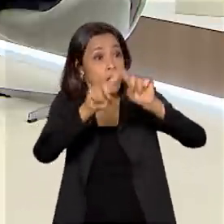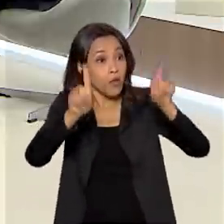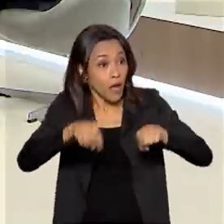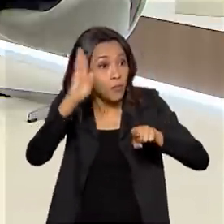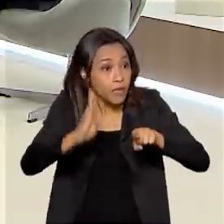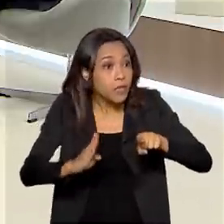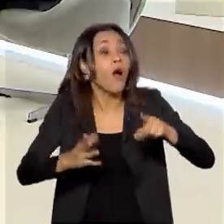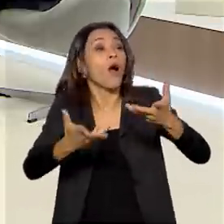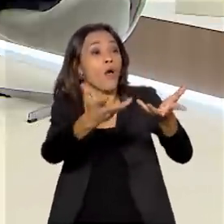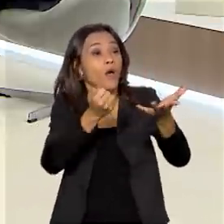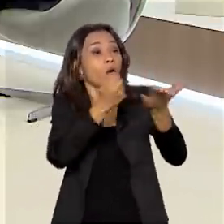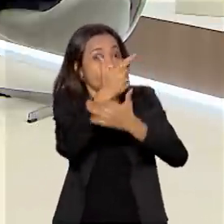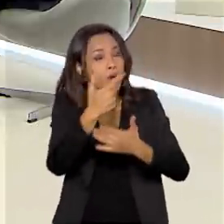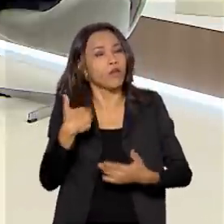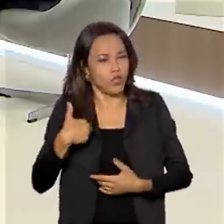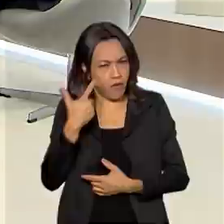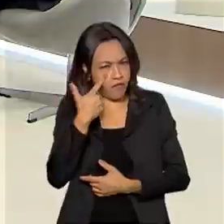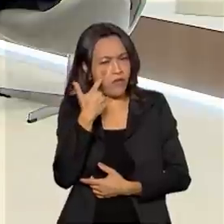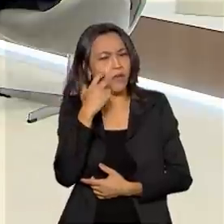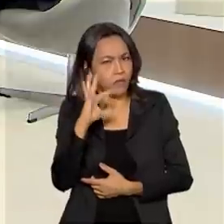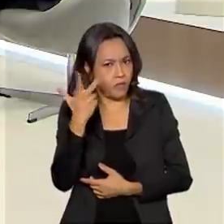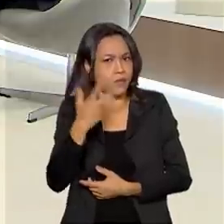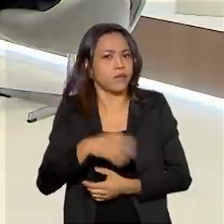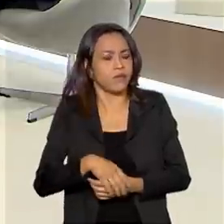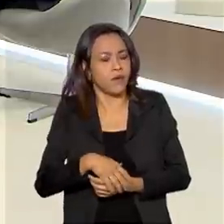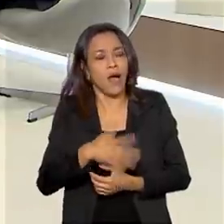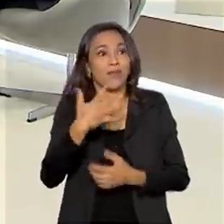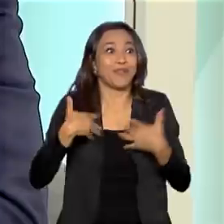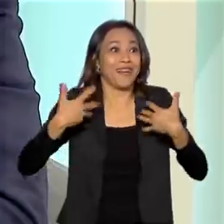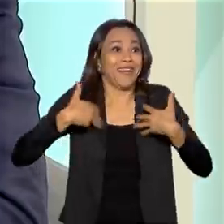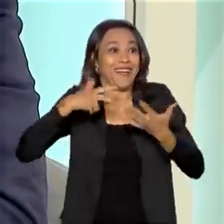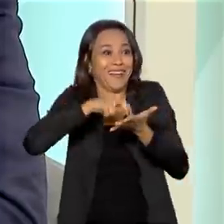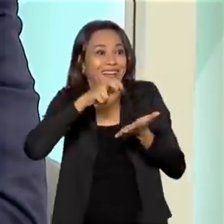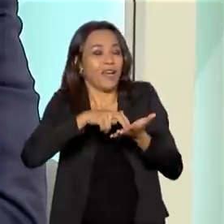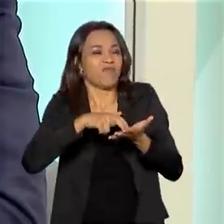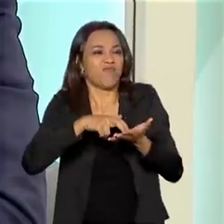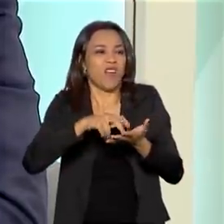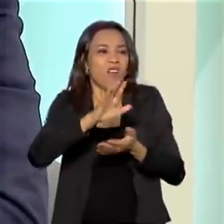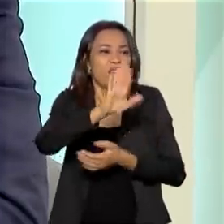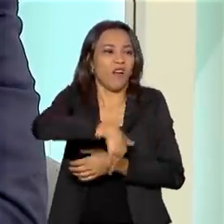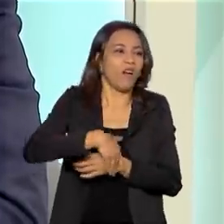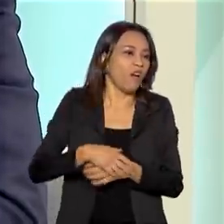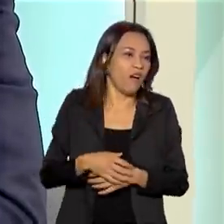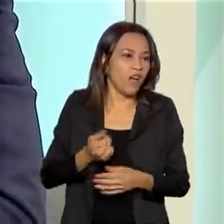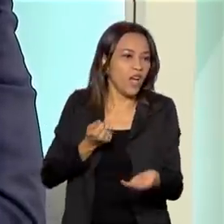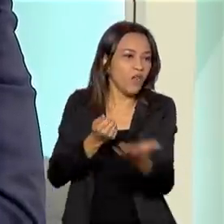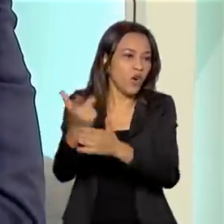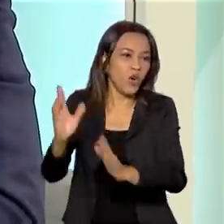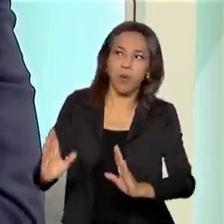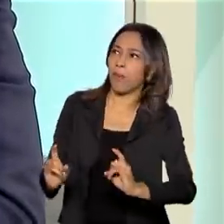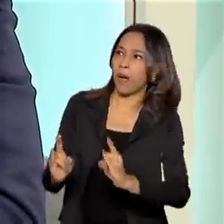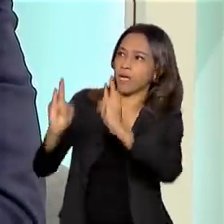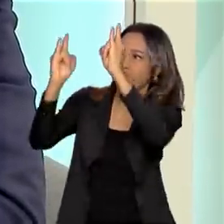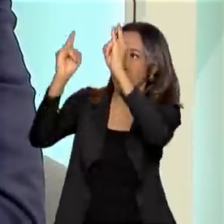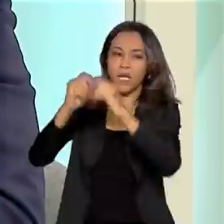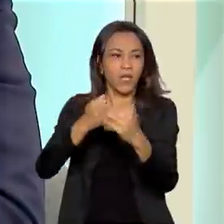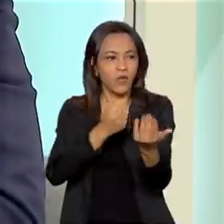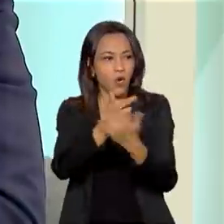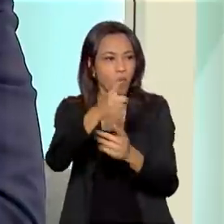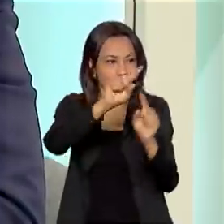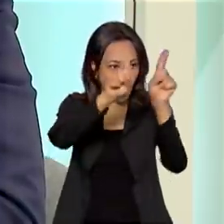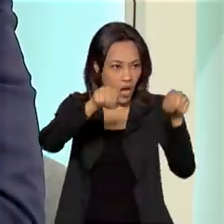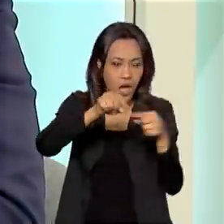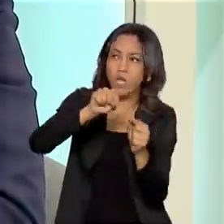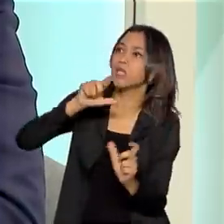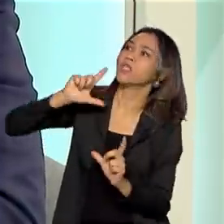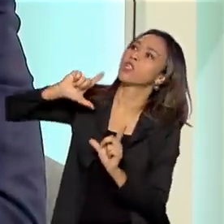no exterior, eu já vi isso acontecer, muitas vezes se anima a comprar um apartamento fora, pendurar lá, porque para trazer a obra